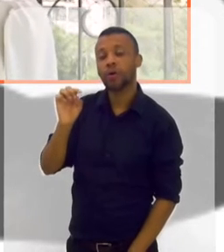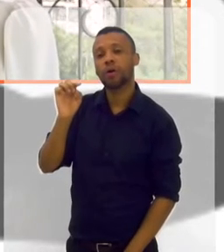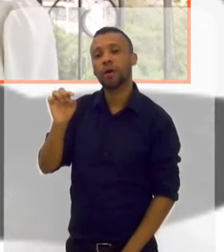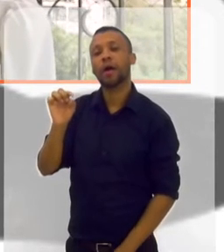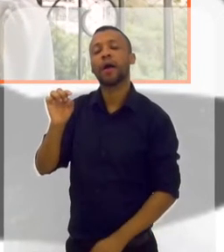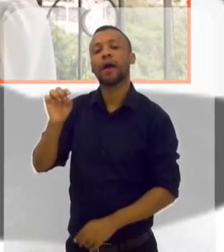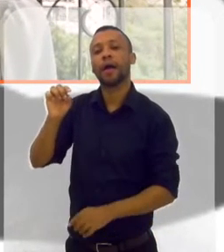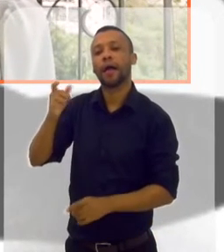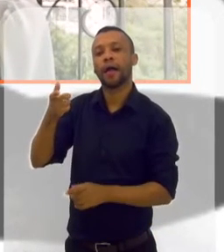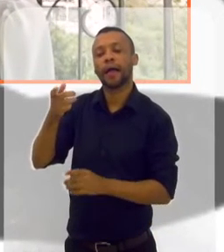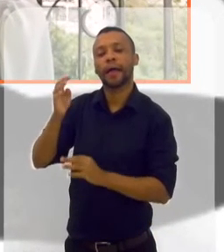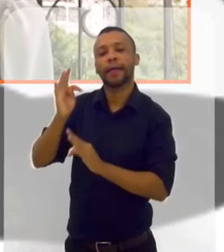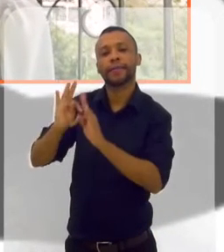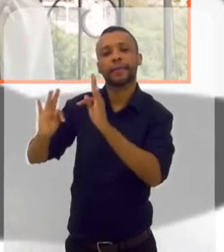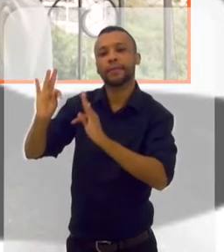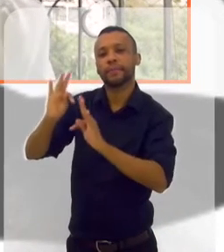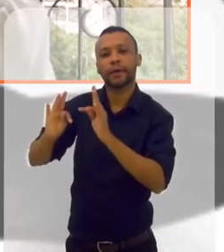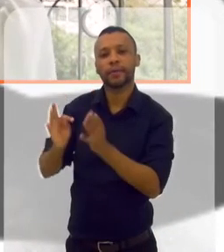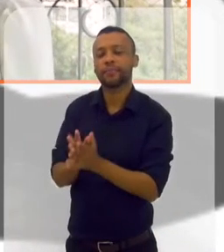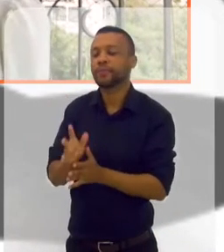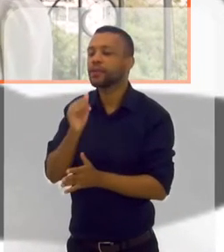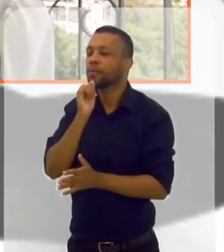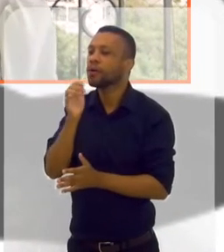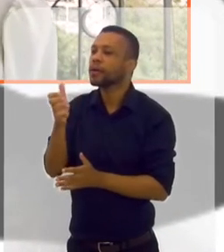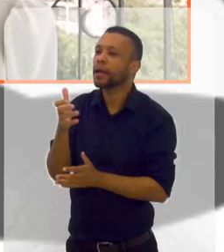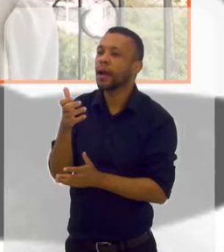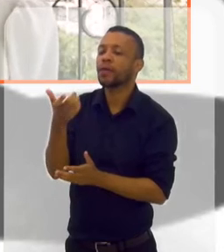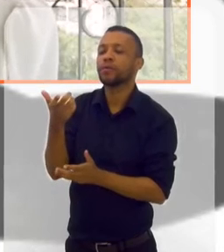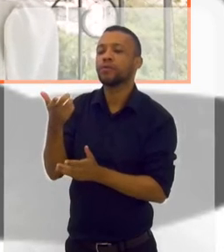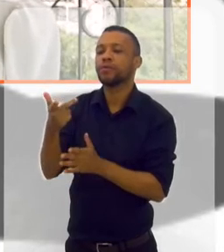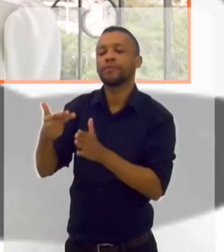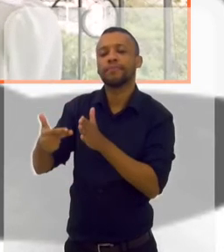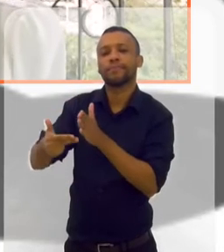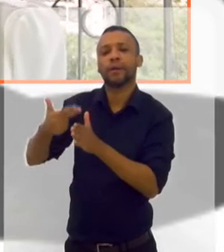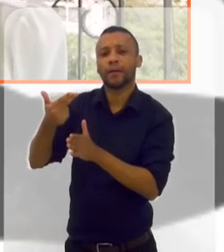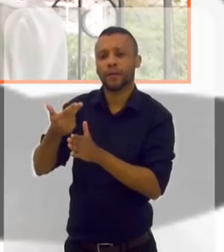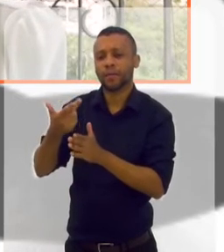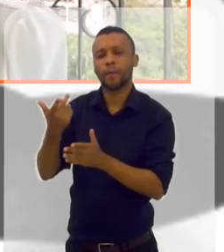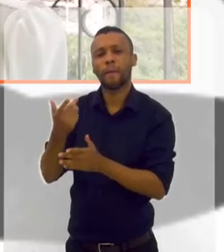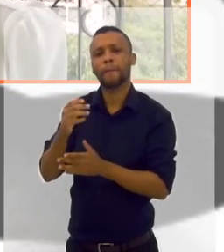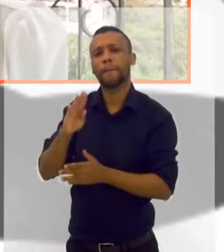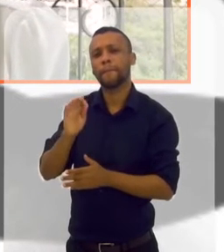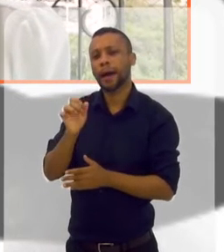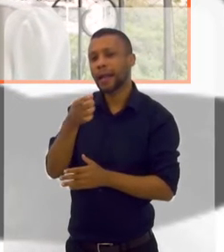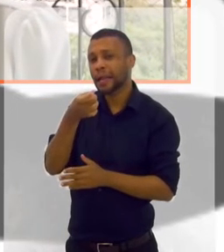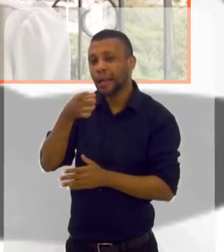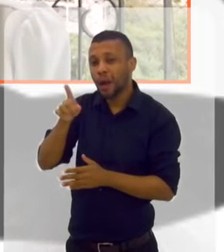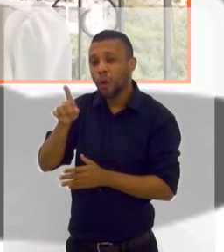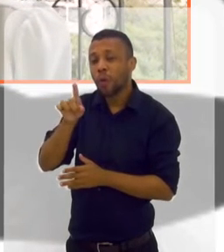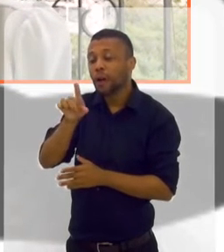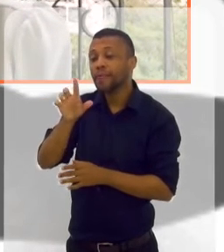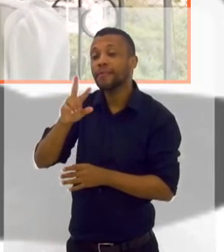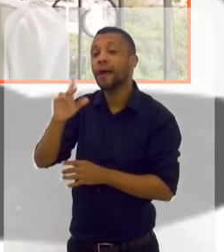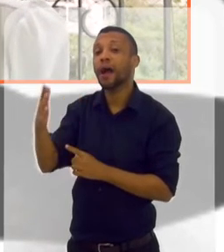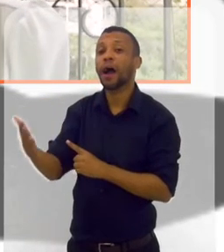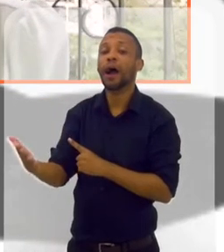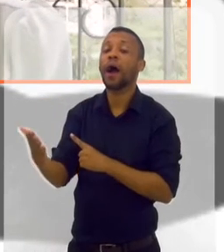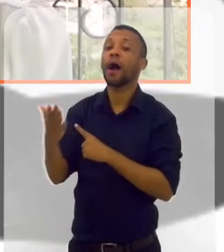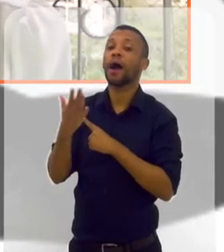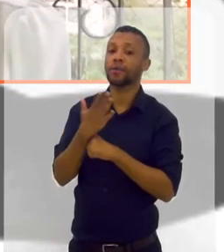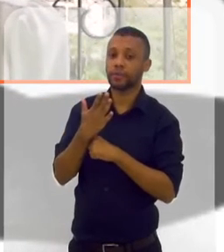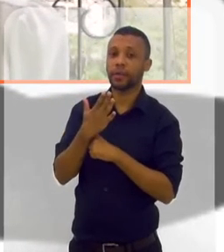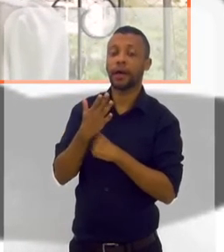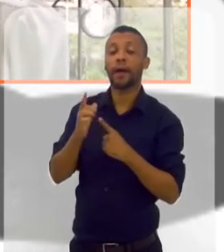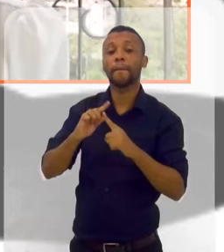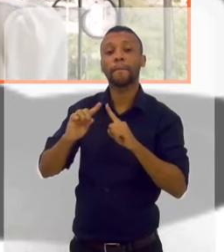Eu faço ele em formato de hipnose. Então, a pessoa me procura, eu quero colocar o balão hipnótico. Só que o balão hipnótico, ele é um paliativo, é pra ajudar.